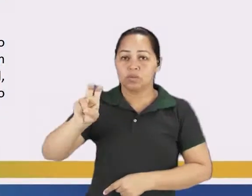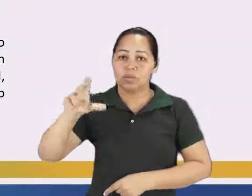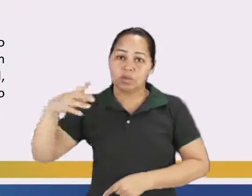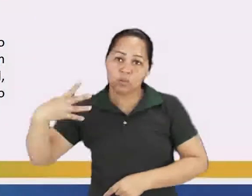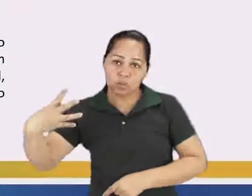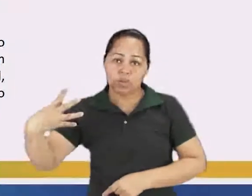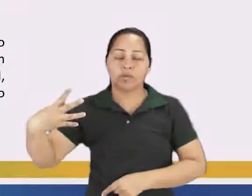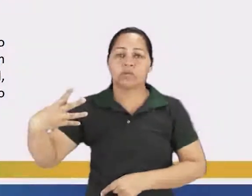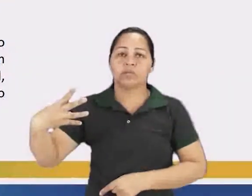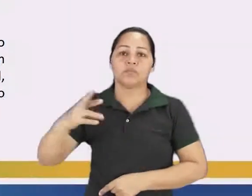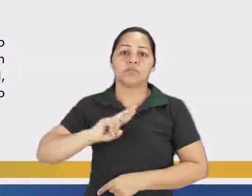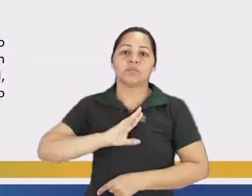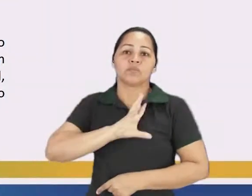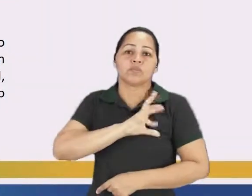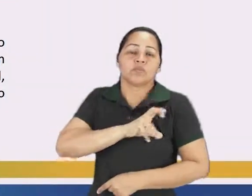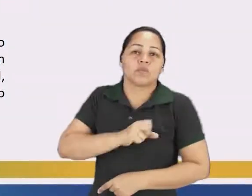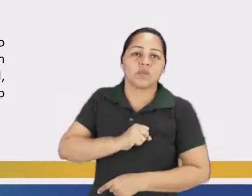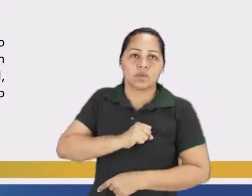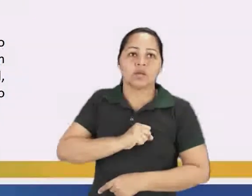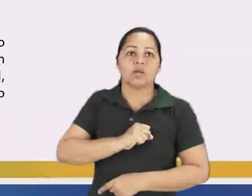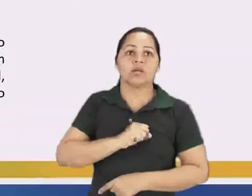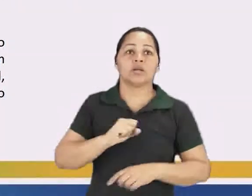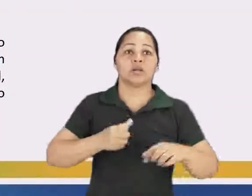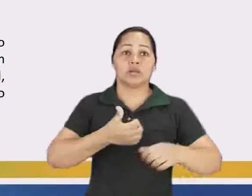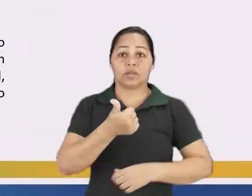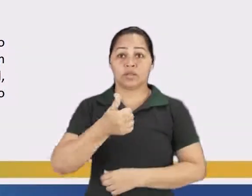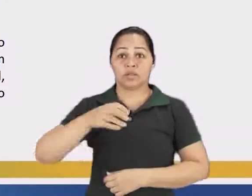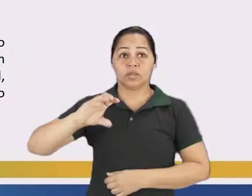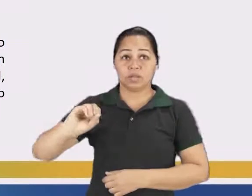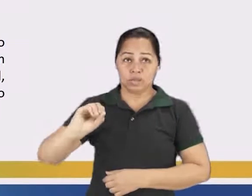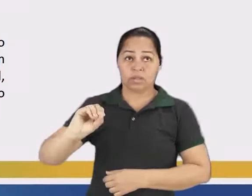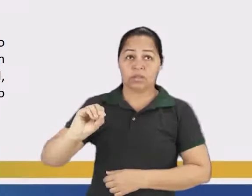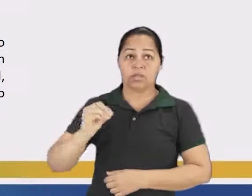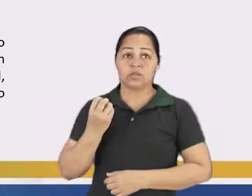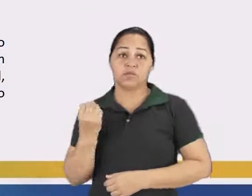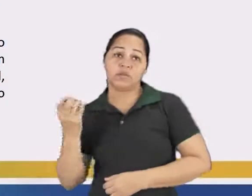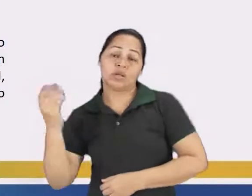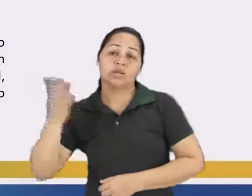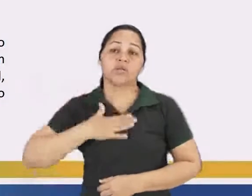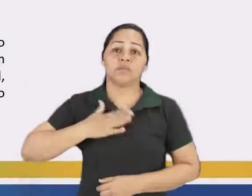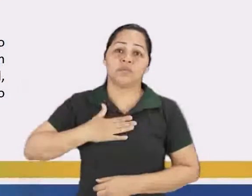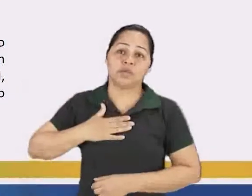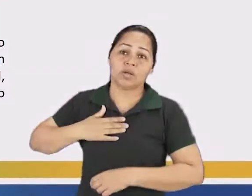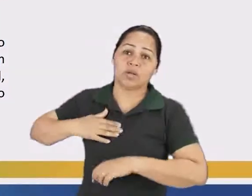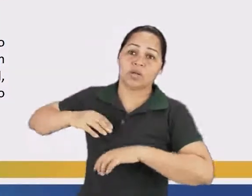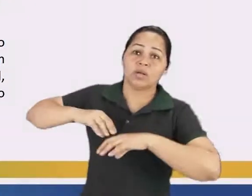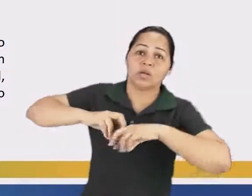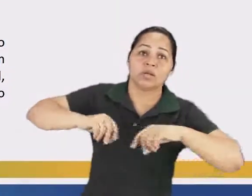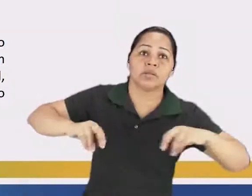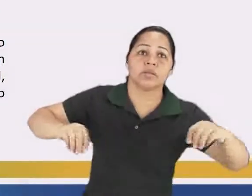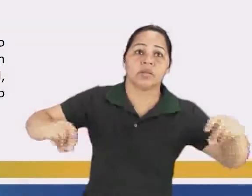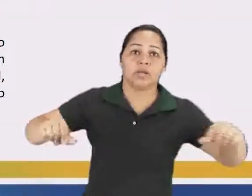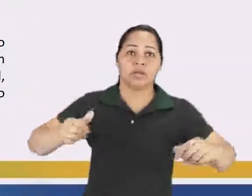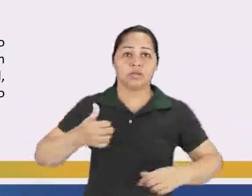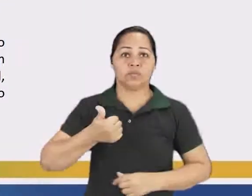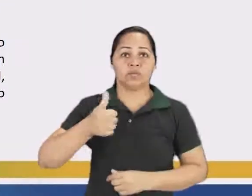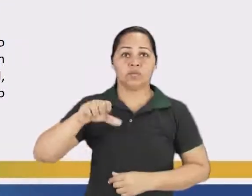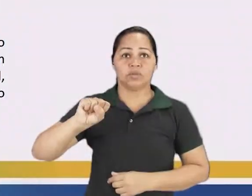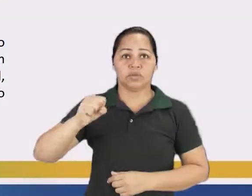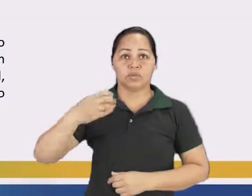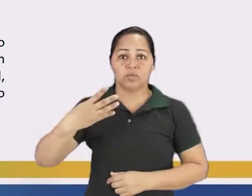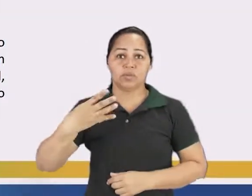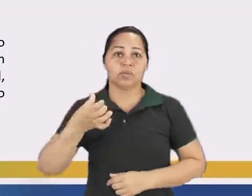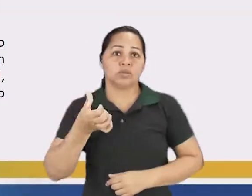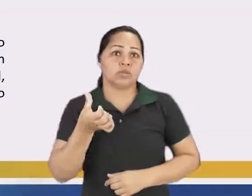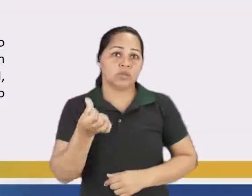romantismo. E Viagens à Minha Terra, de Almeida Garret, poeta português, também que trabalha um pouco da